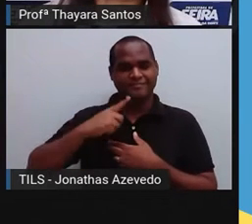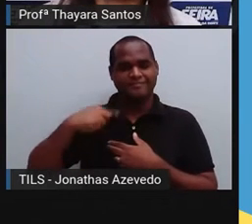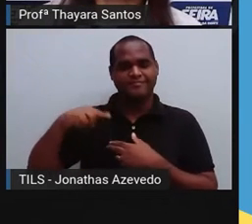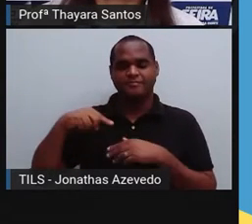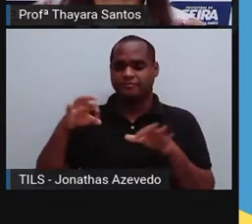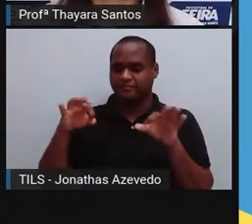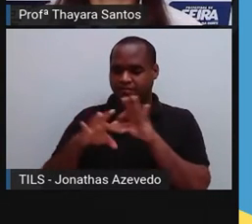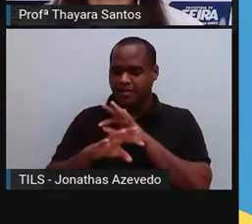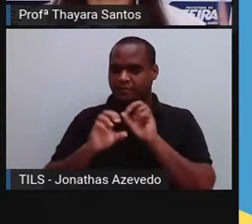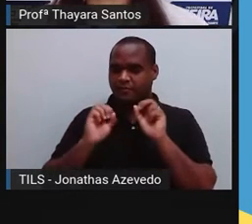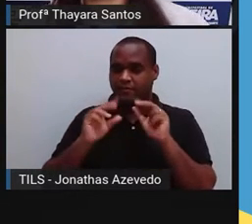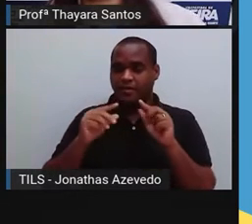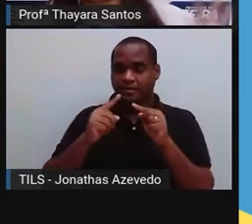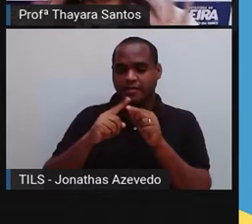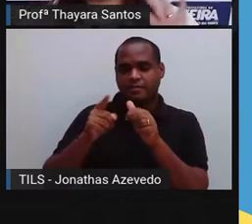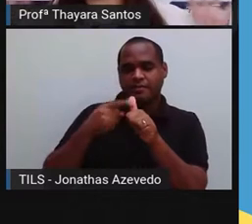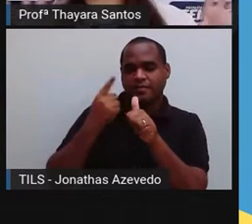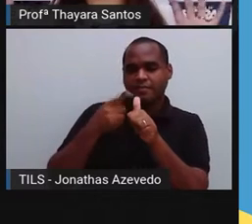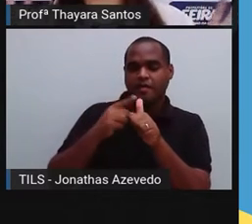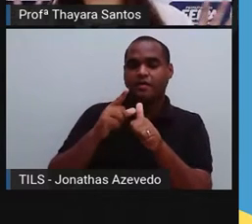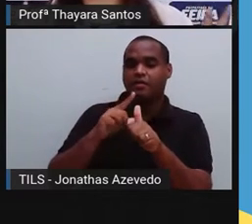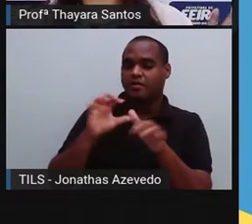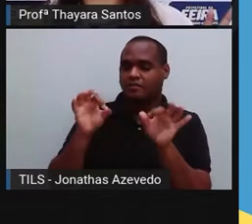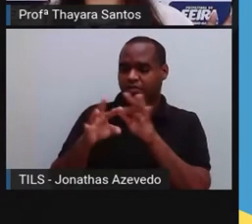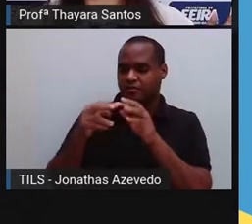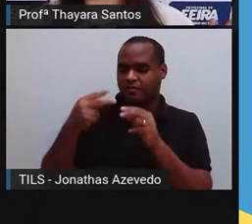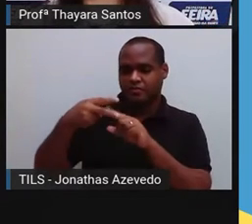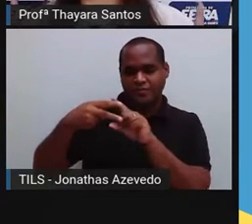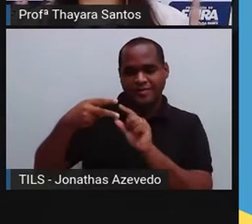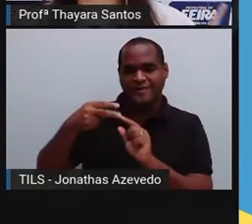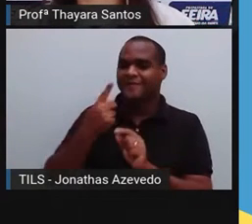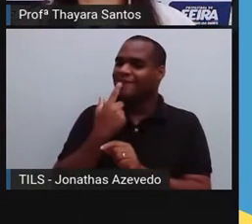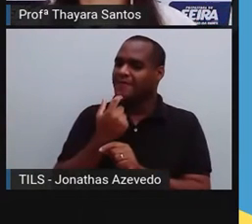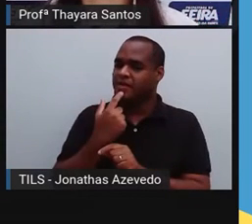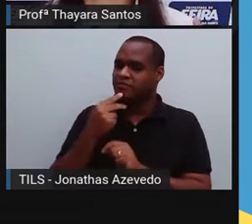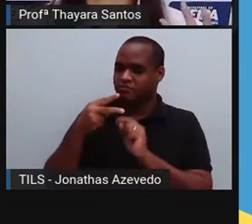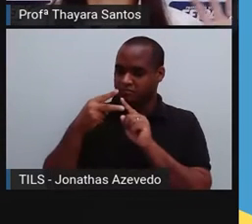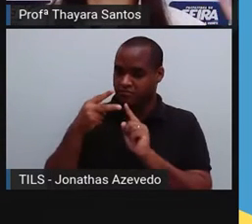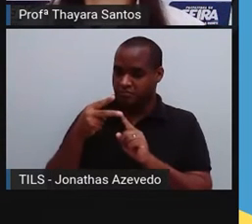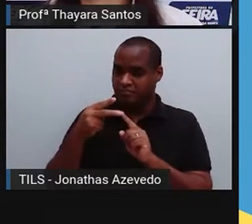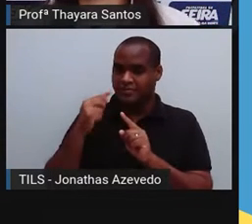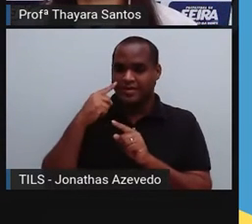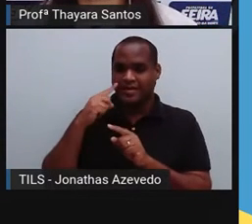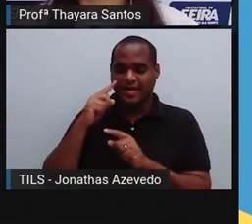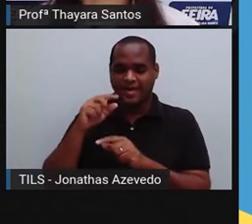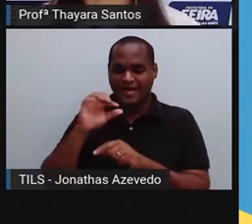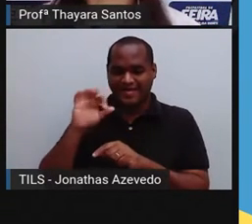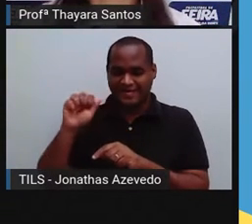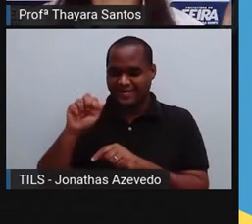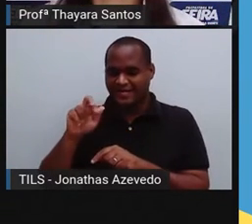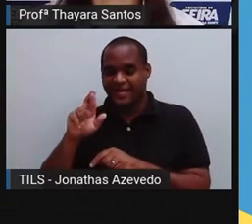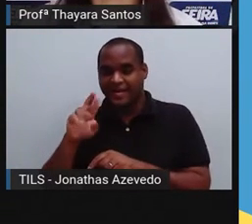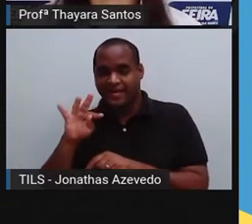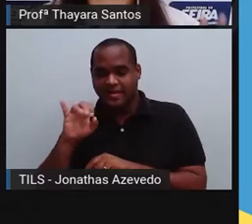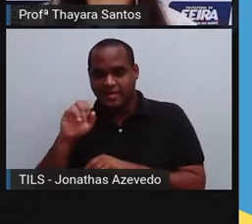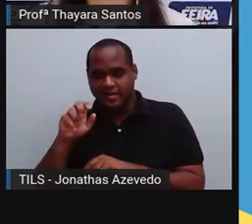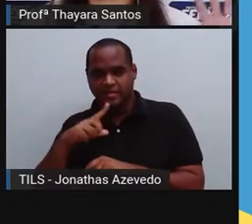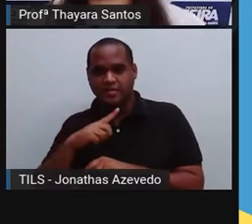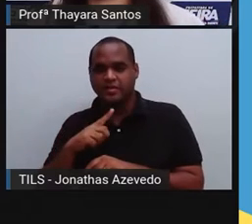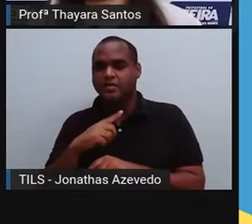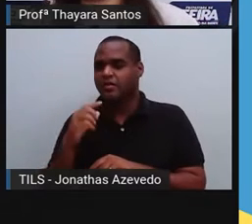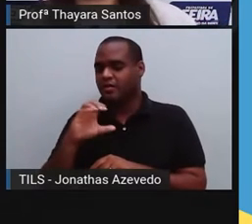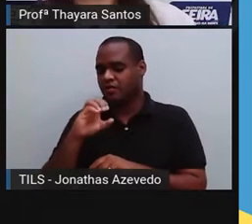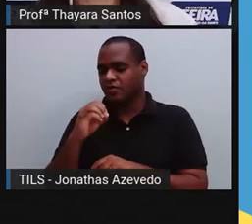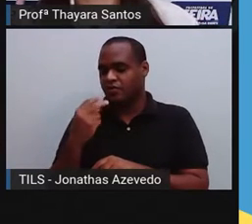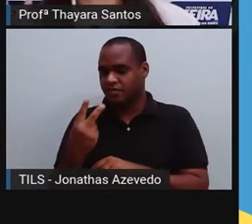completa porque não ocorre mistura entre os dois tipos de sangue, porque a gente vai ver que a gente tem o sangue arterial, que é rico em gás